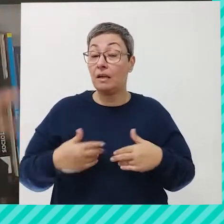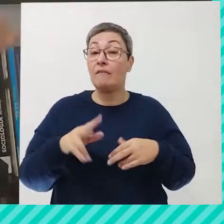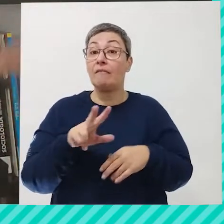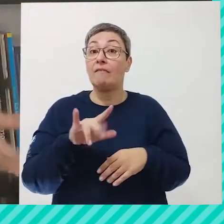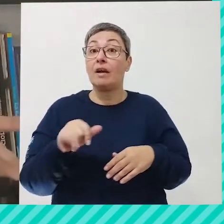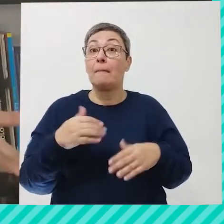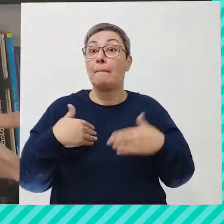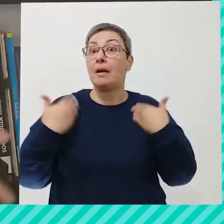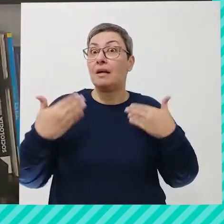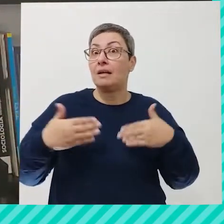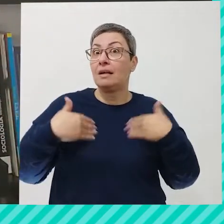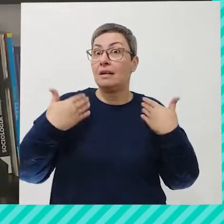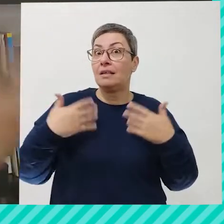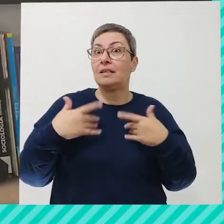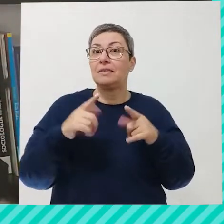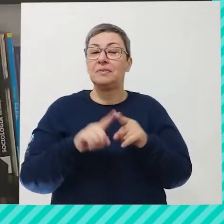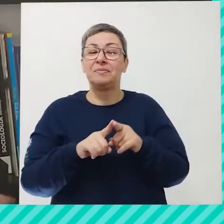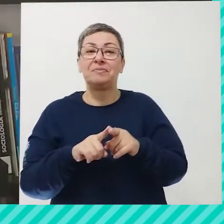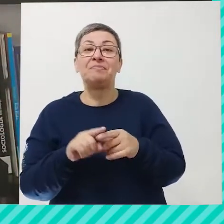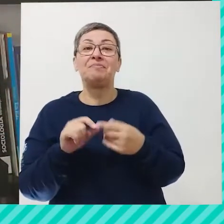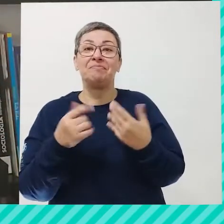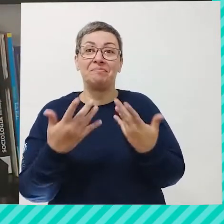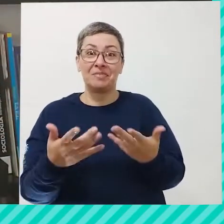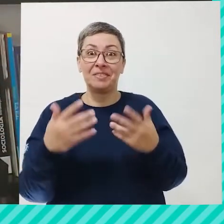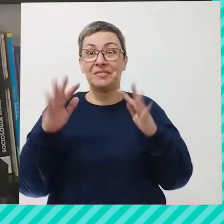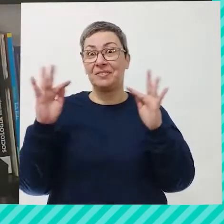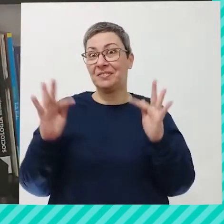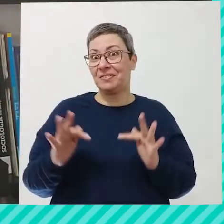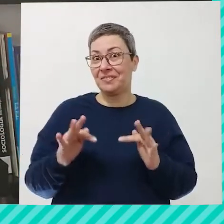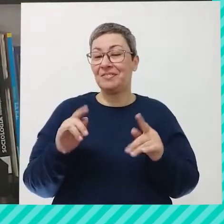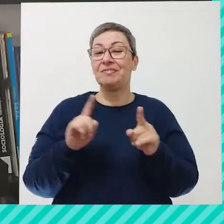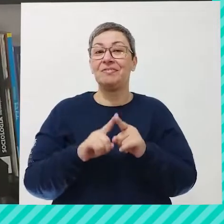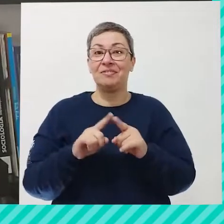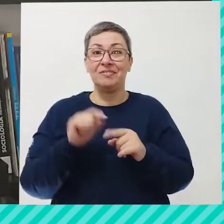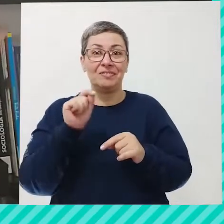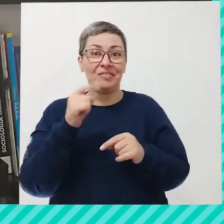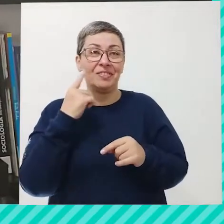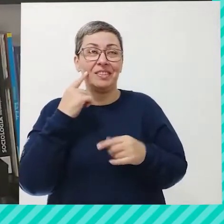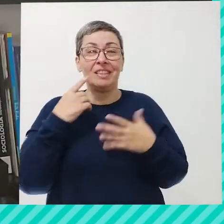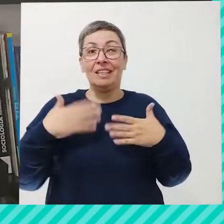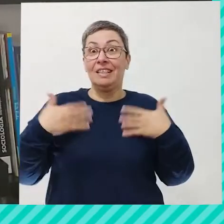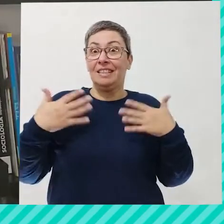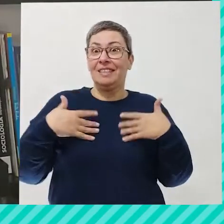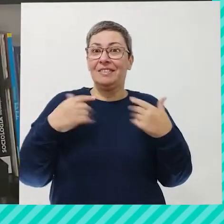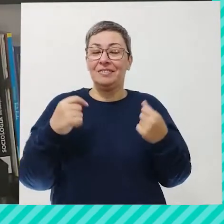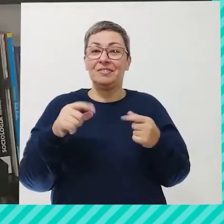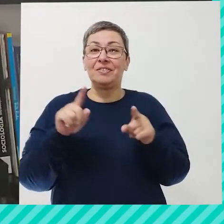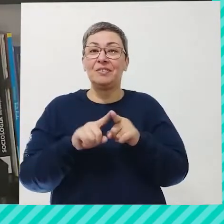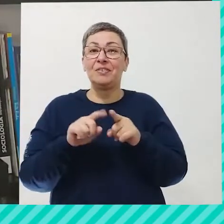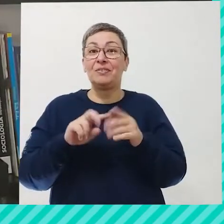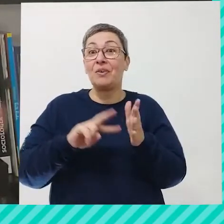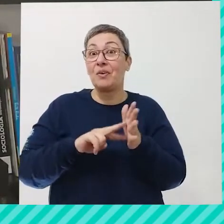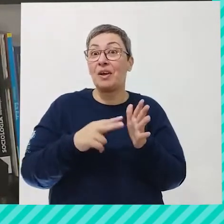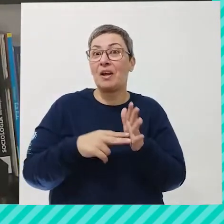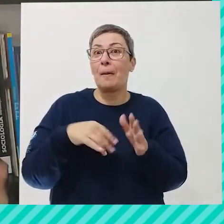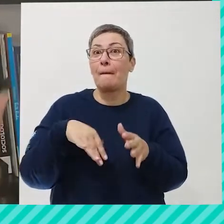deixar mais animado, mais animada, mais feliz, né? Lembra que eu falei? Dá aquela disposição. Ou seja, você vai estar investindo